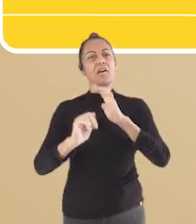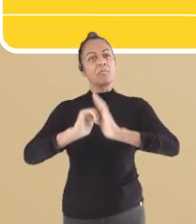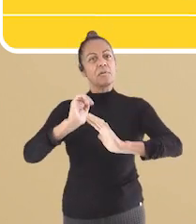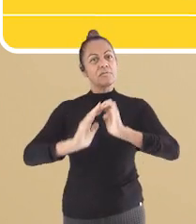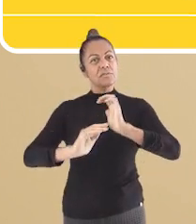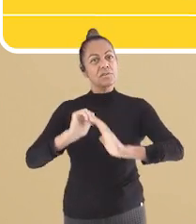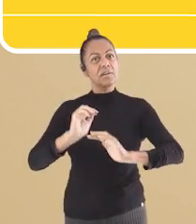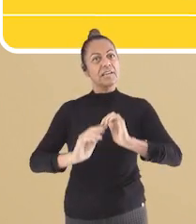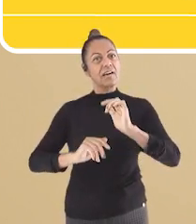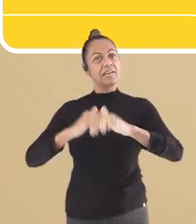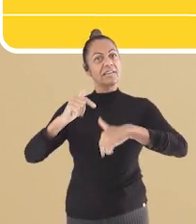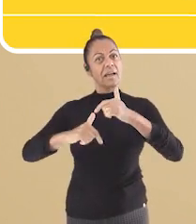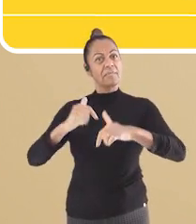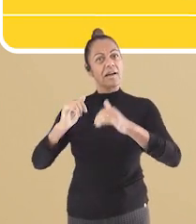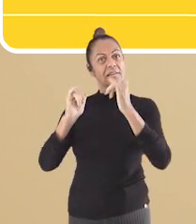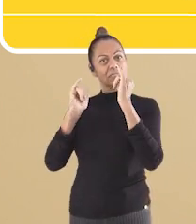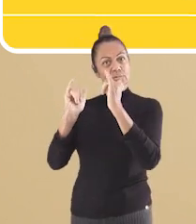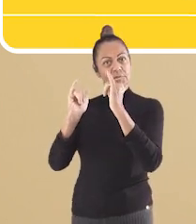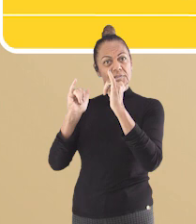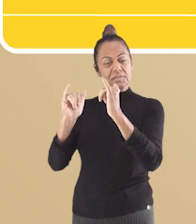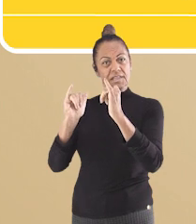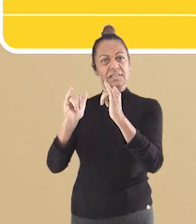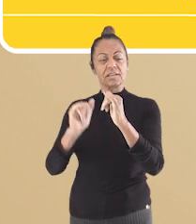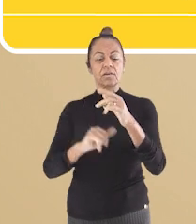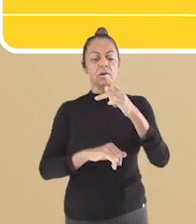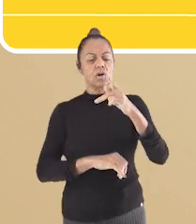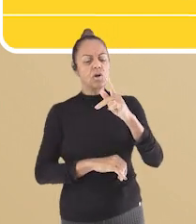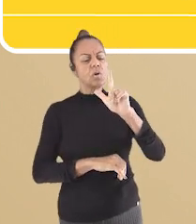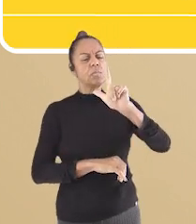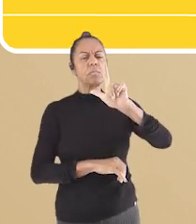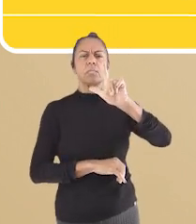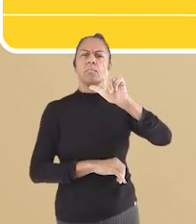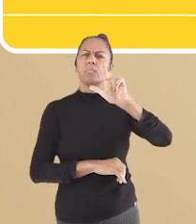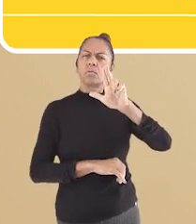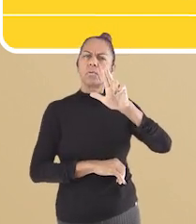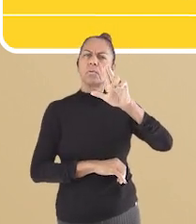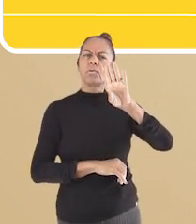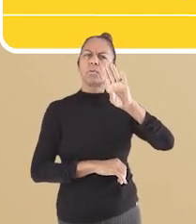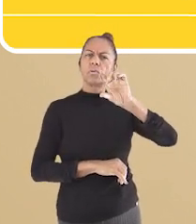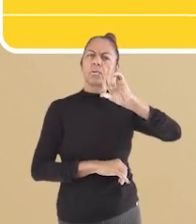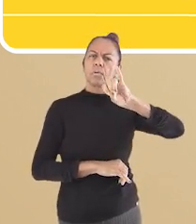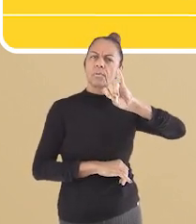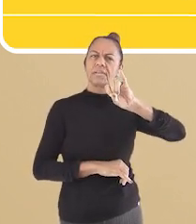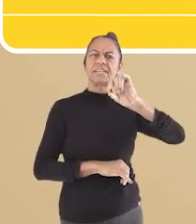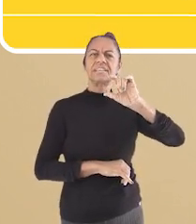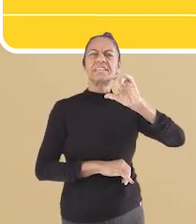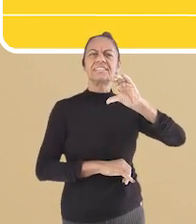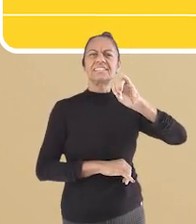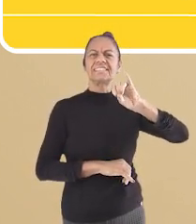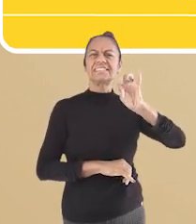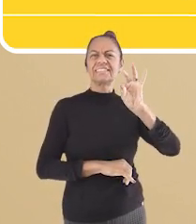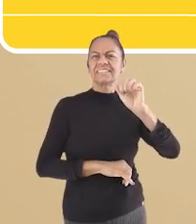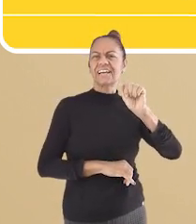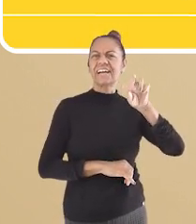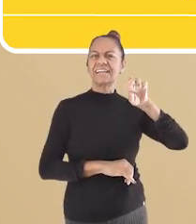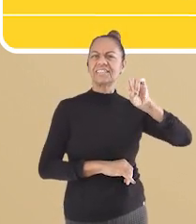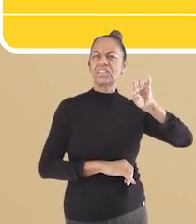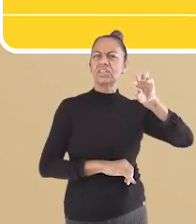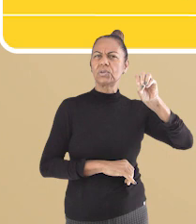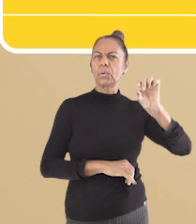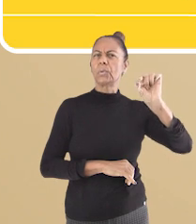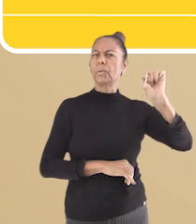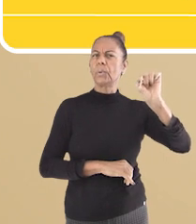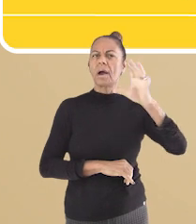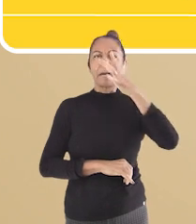focou no profissional que trabalha com publicidade. Chamamos de publicitário, publicitária, a